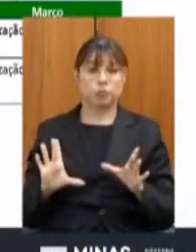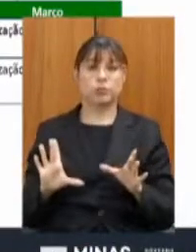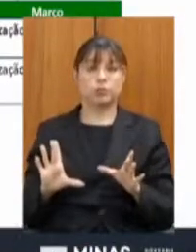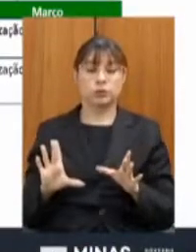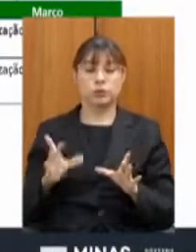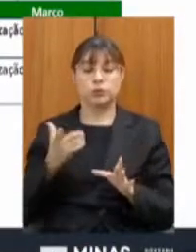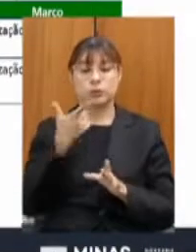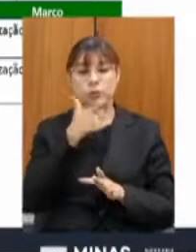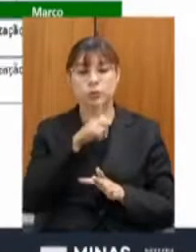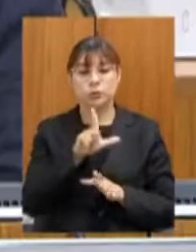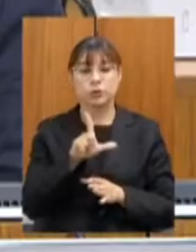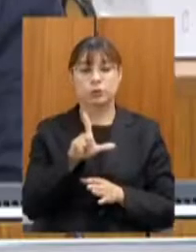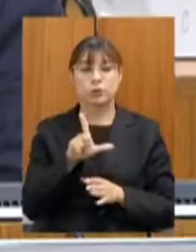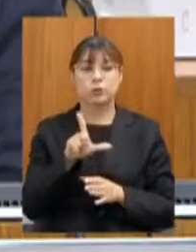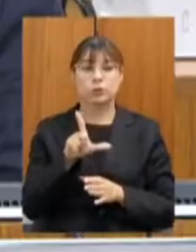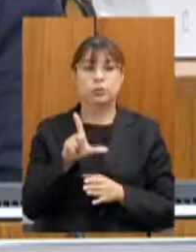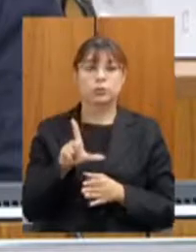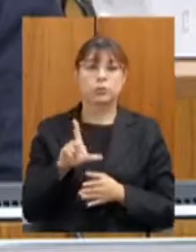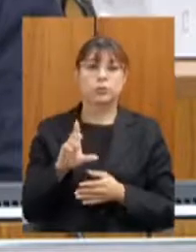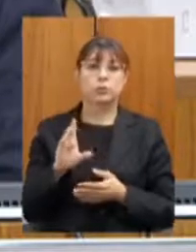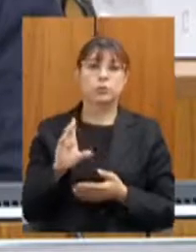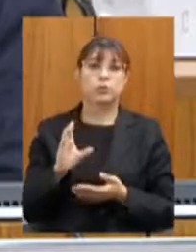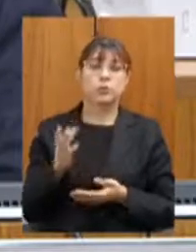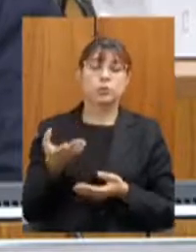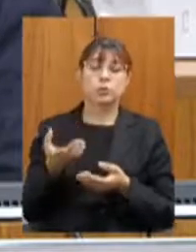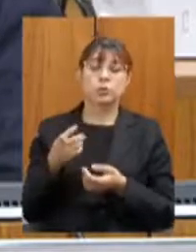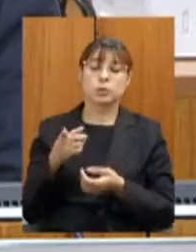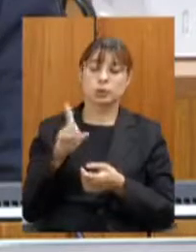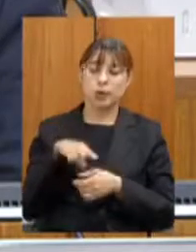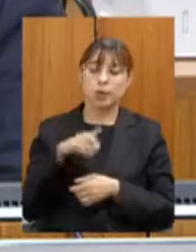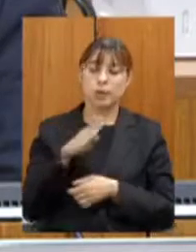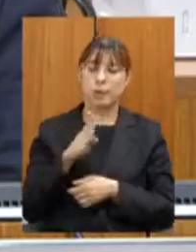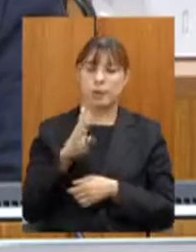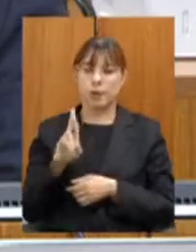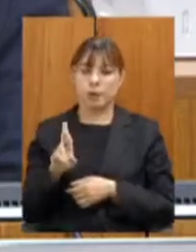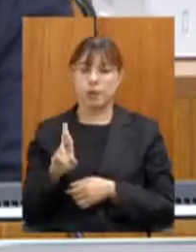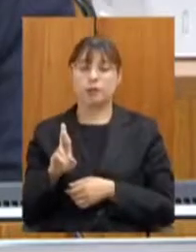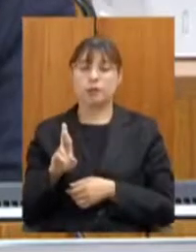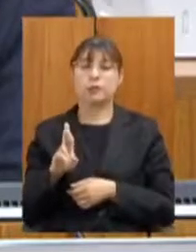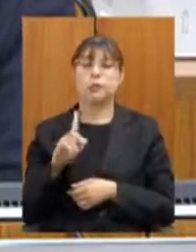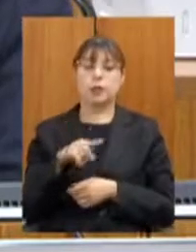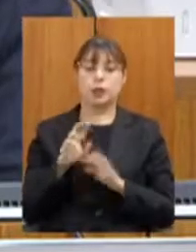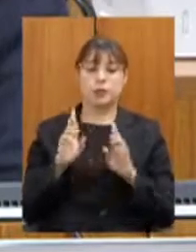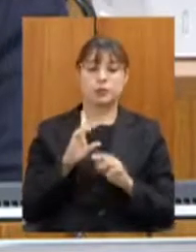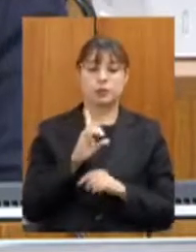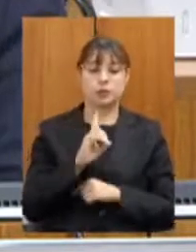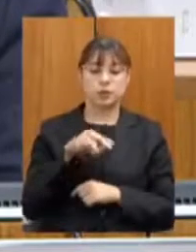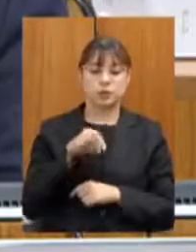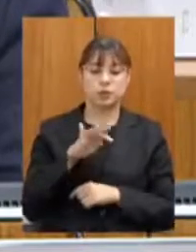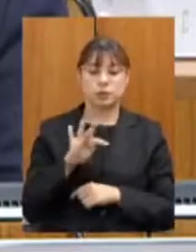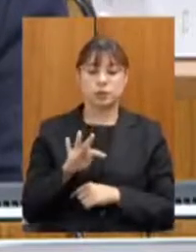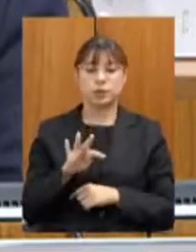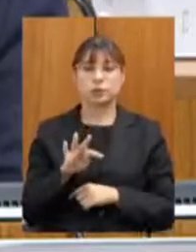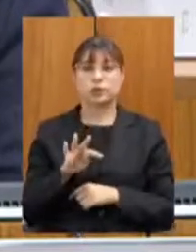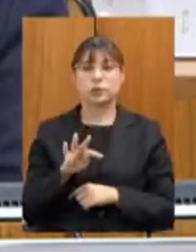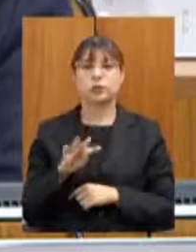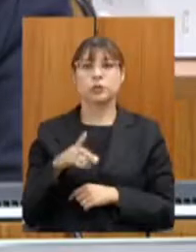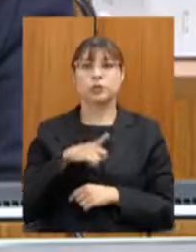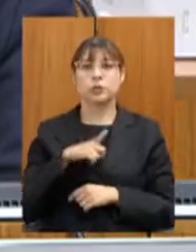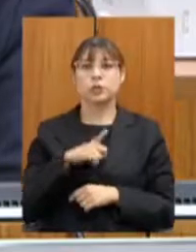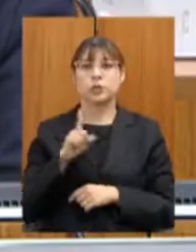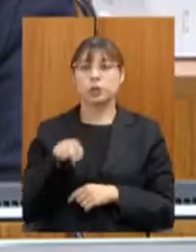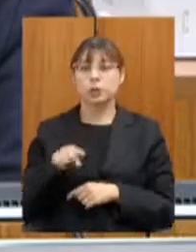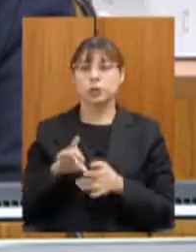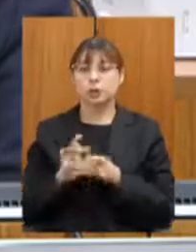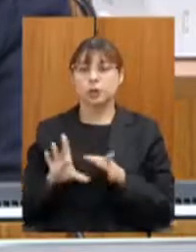recebermos algumas BRs que hoje estão sob gestão do DENIT e que vão compor a nossa concessão. Por que essas